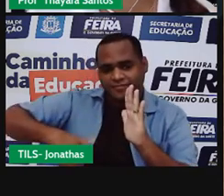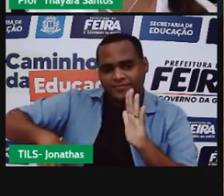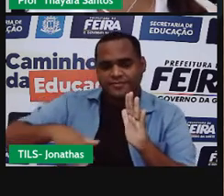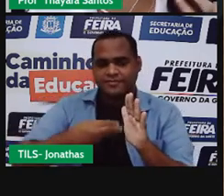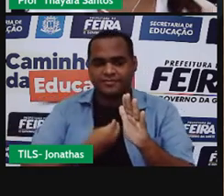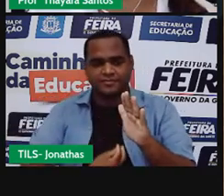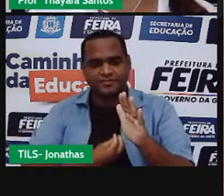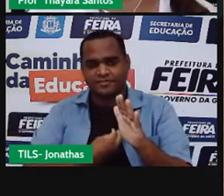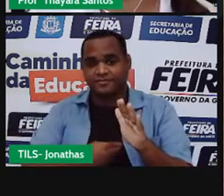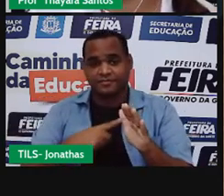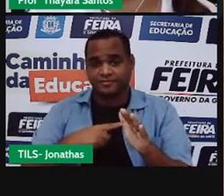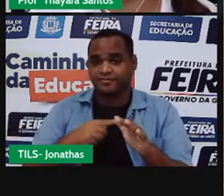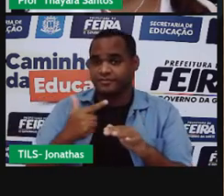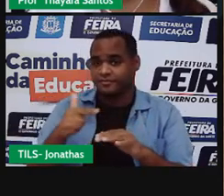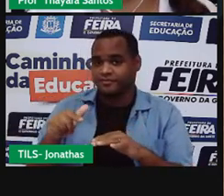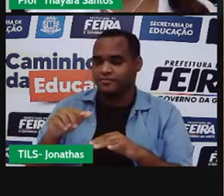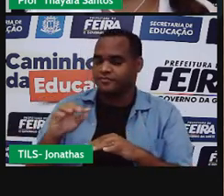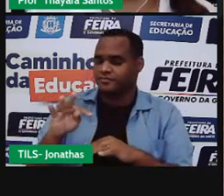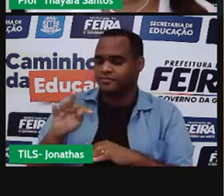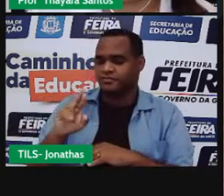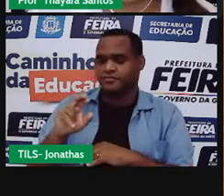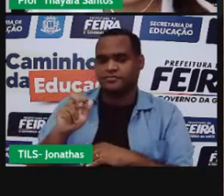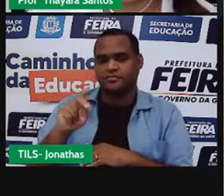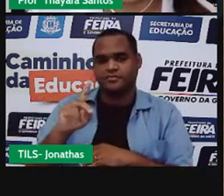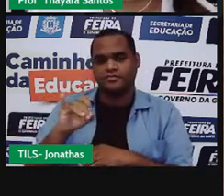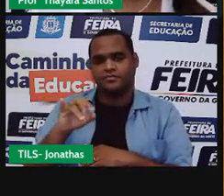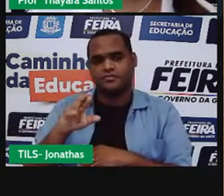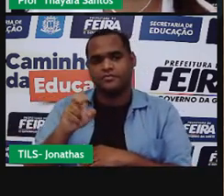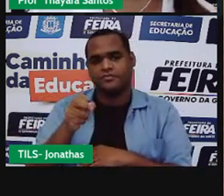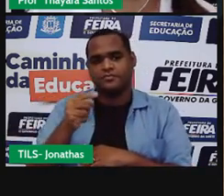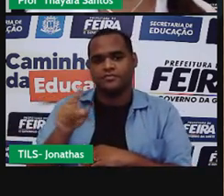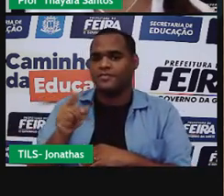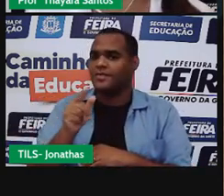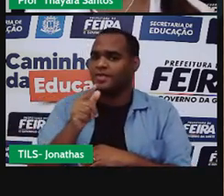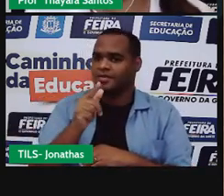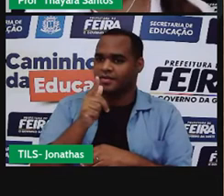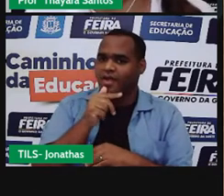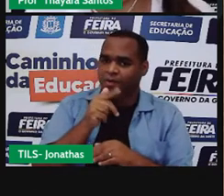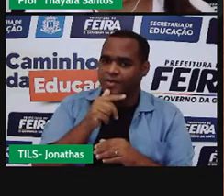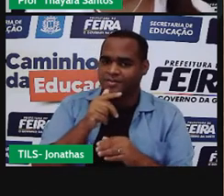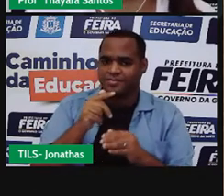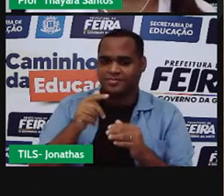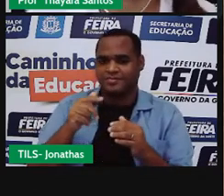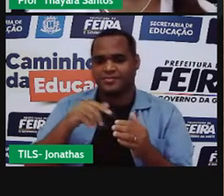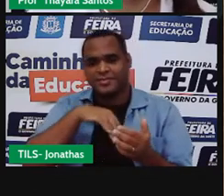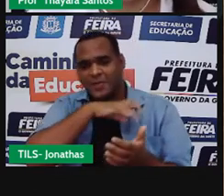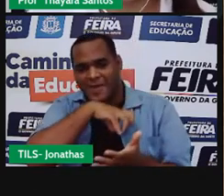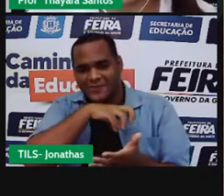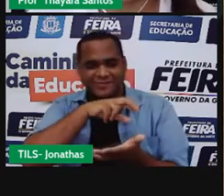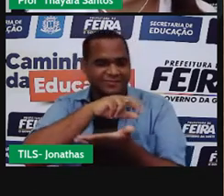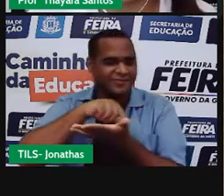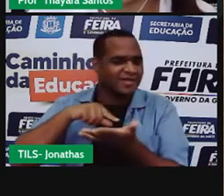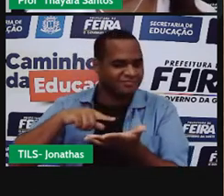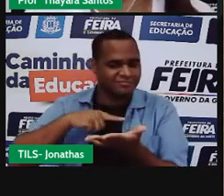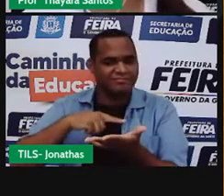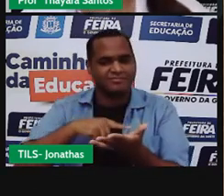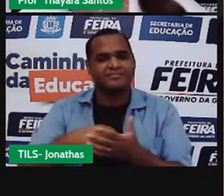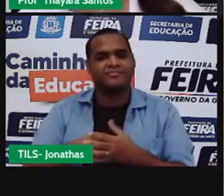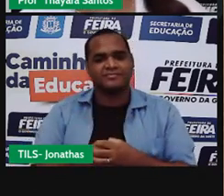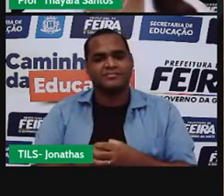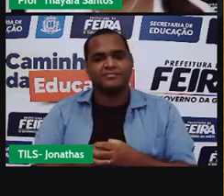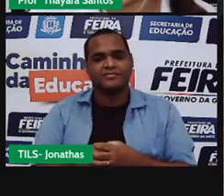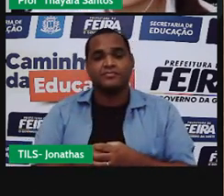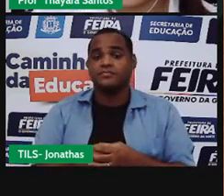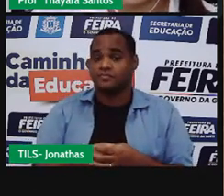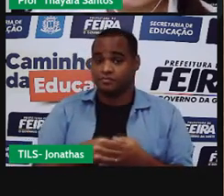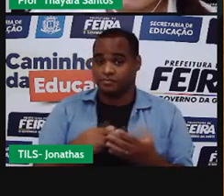também tem a transpiração acontecendo aqui, realizada pelas plantas e pelos animais. Depois que acontece a evaporação